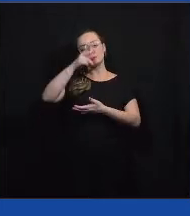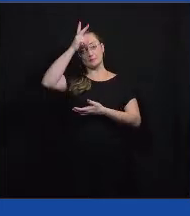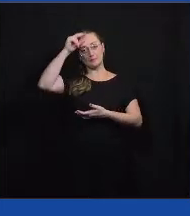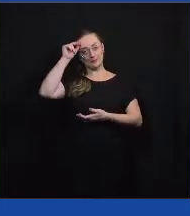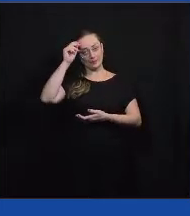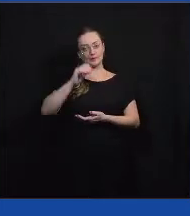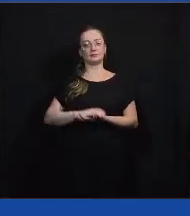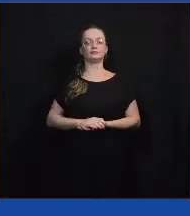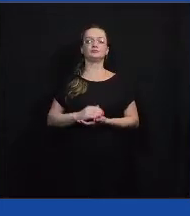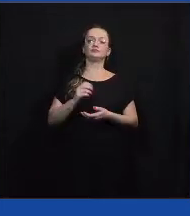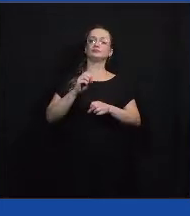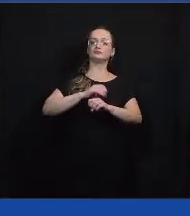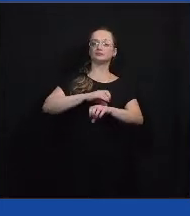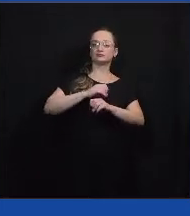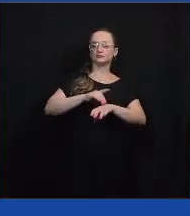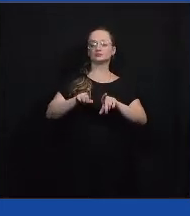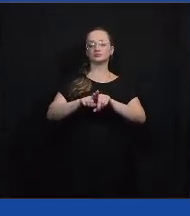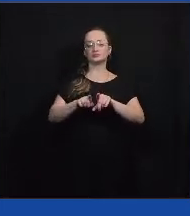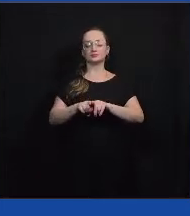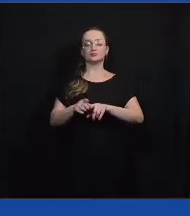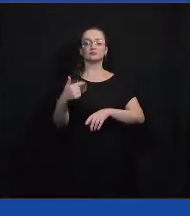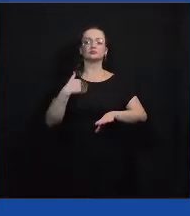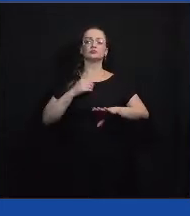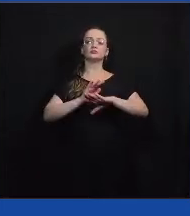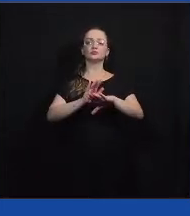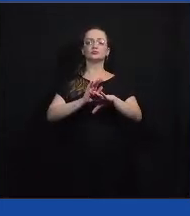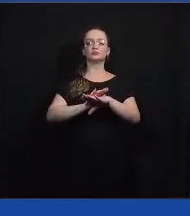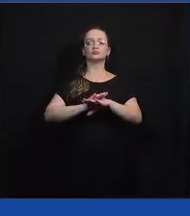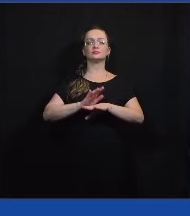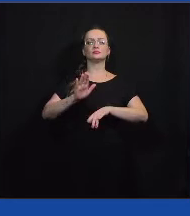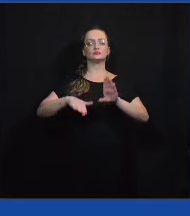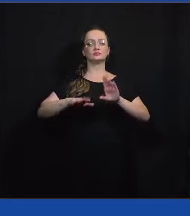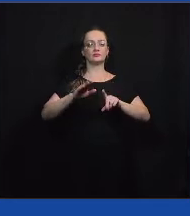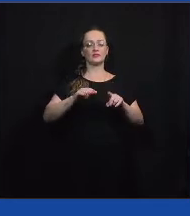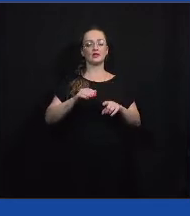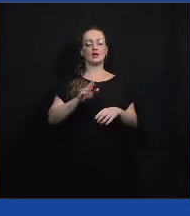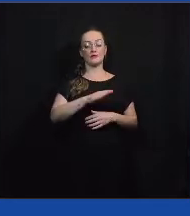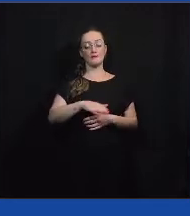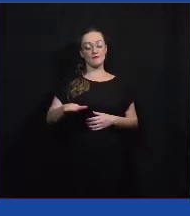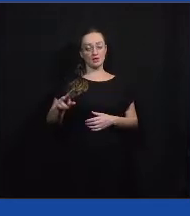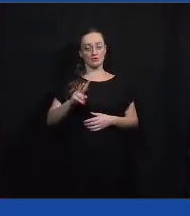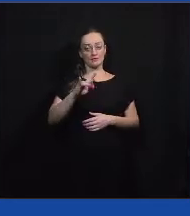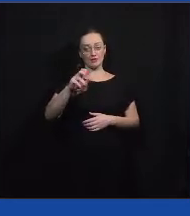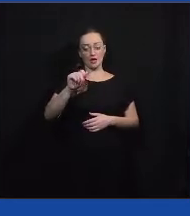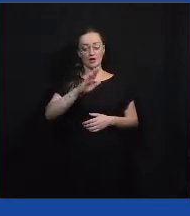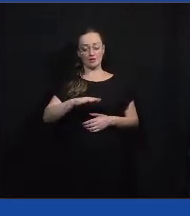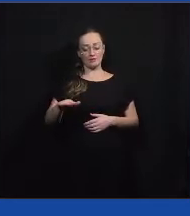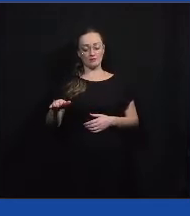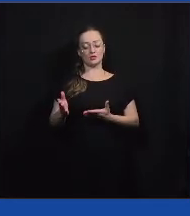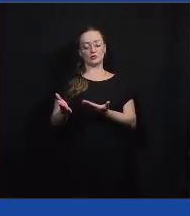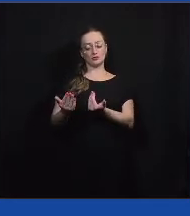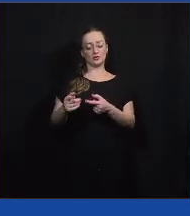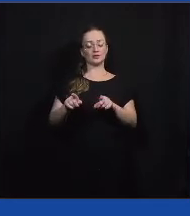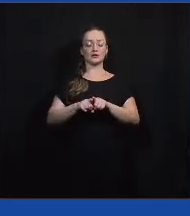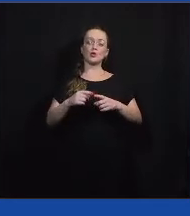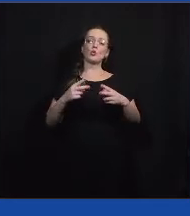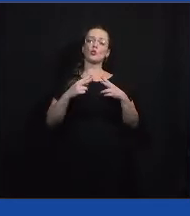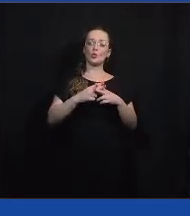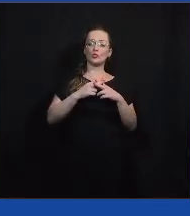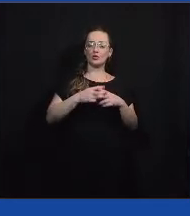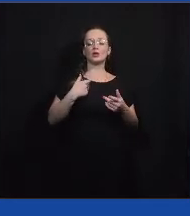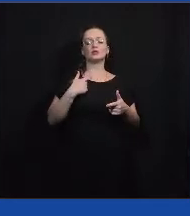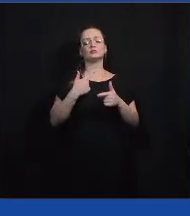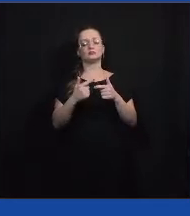de educação, também ajudando varas de infância e juventude a lidar com uma série de situações de conflito, lidar com